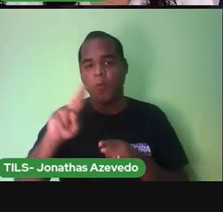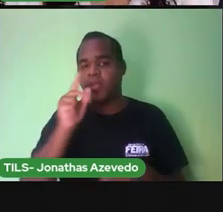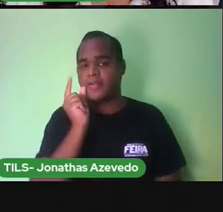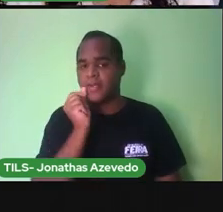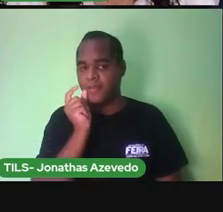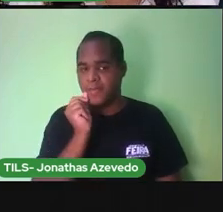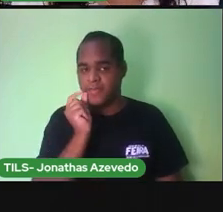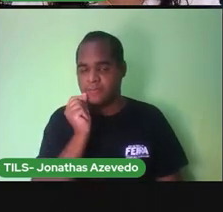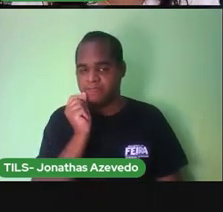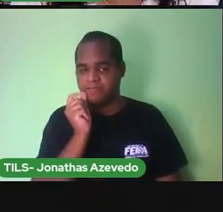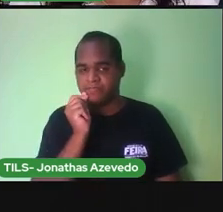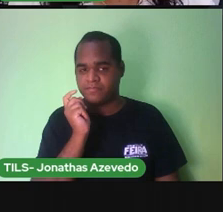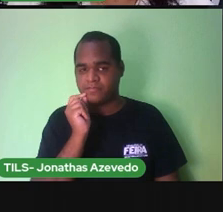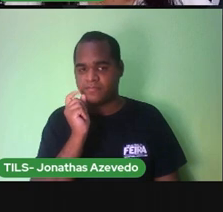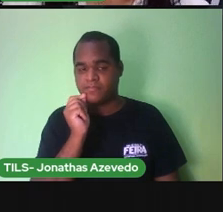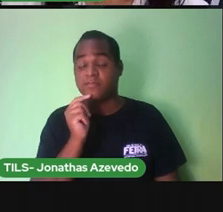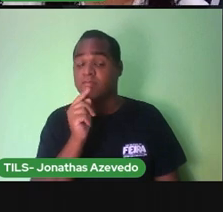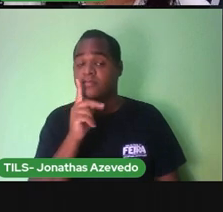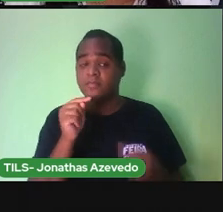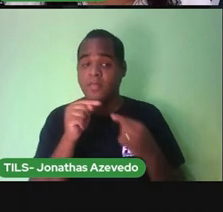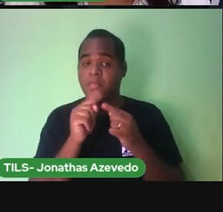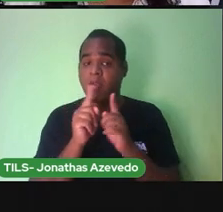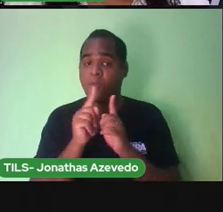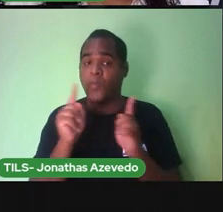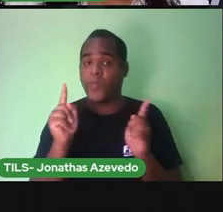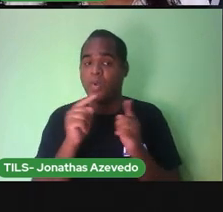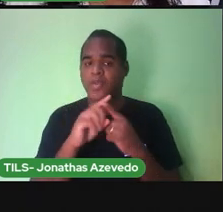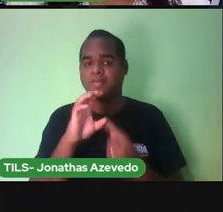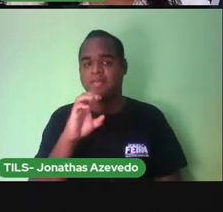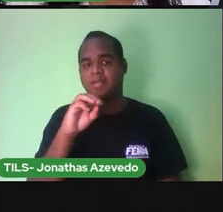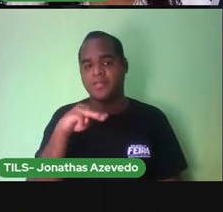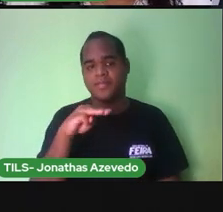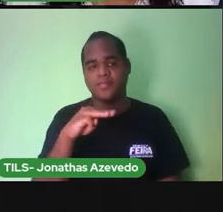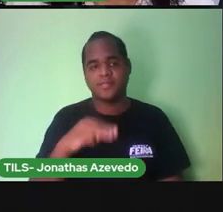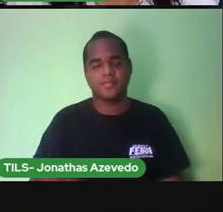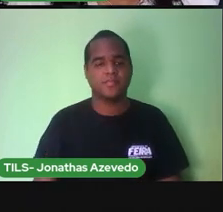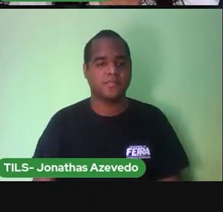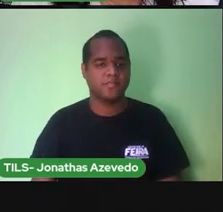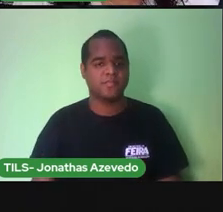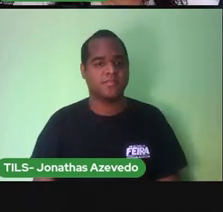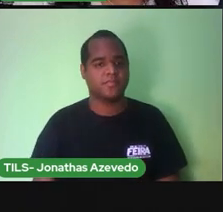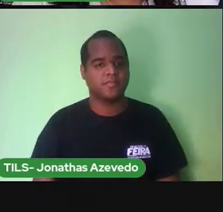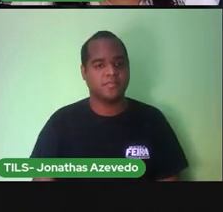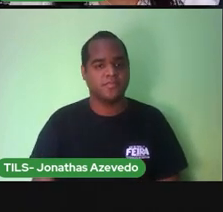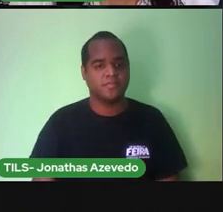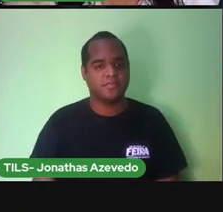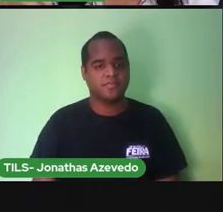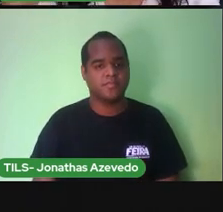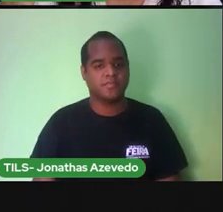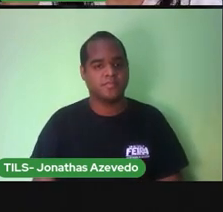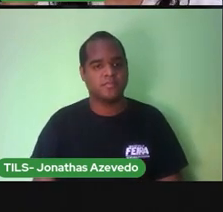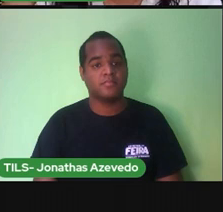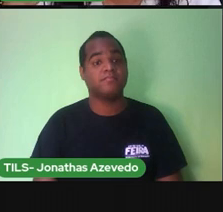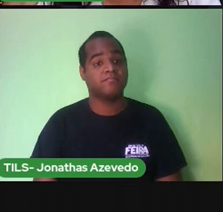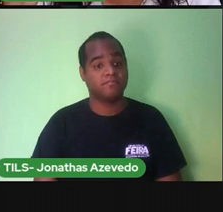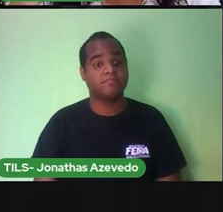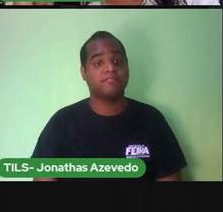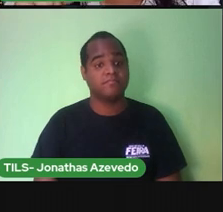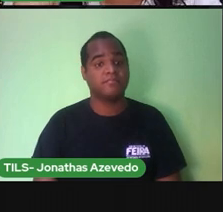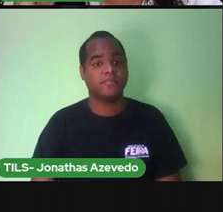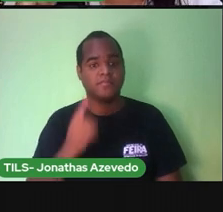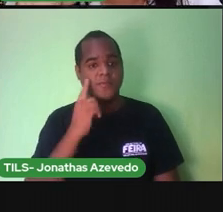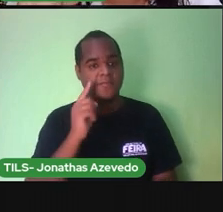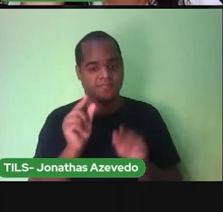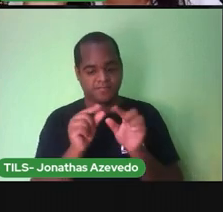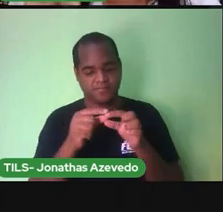O lápis A gente mede Em centímetros A gente pega A a régua E a gente vê Quantos